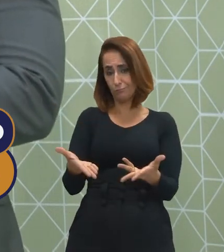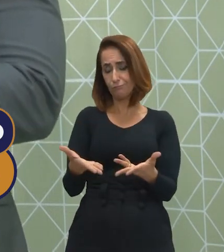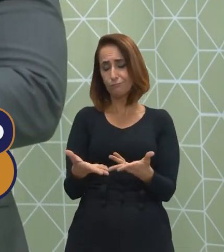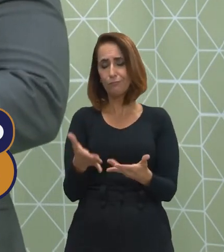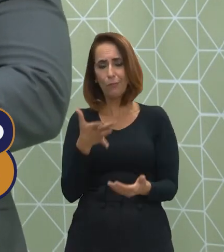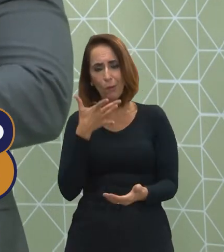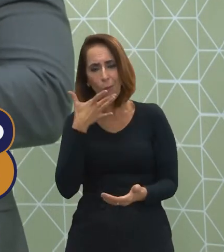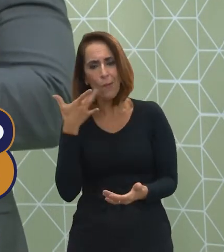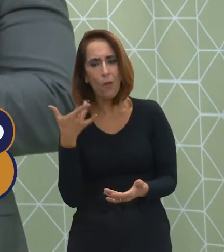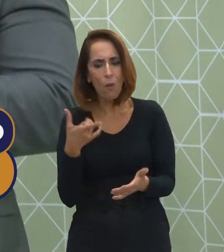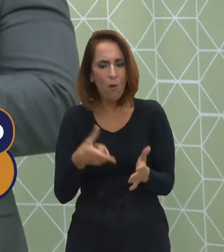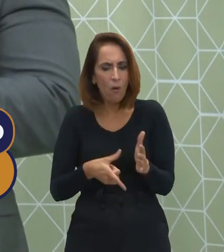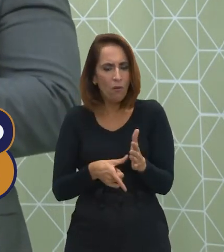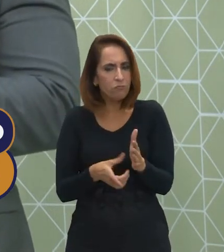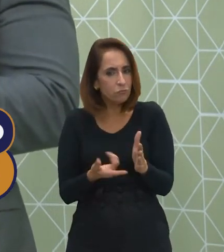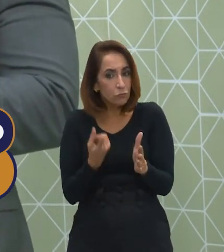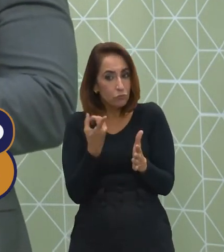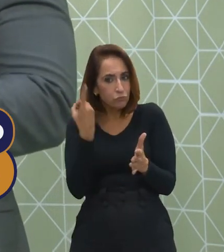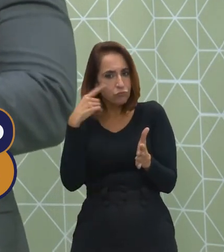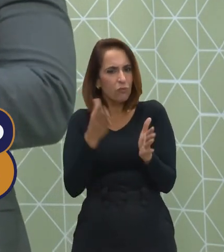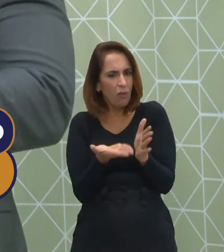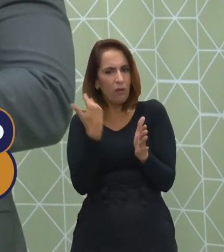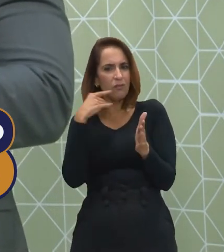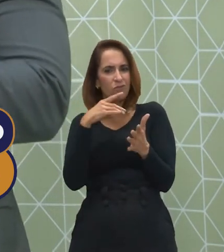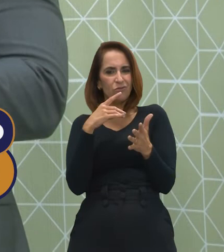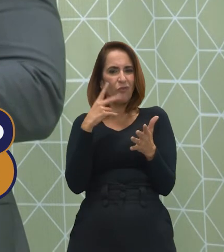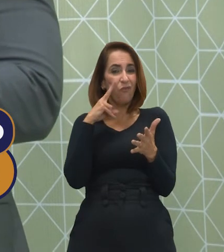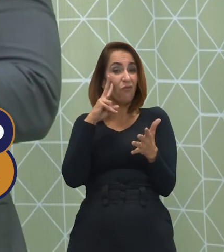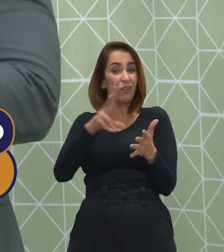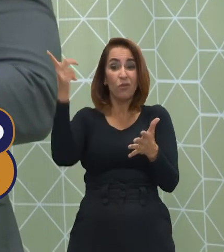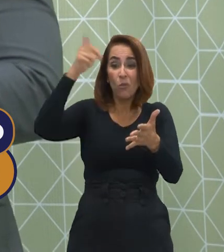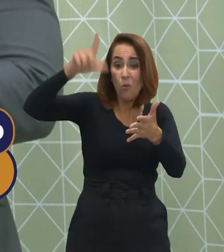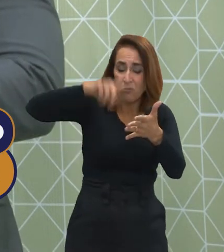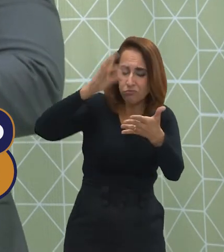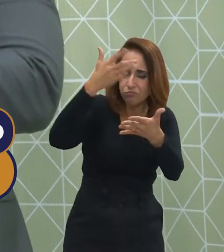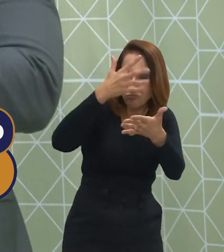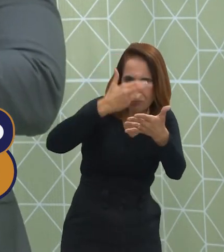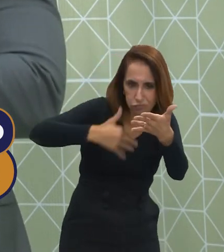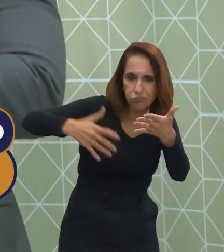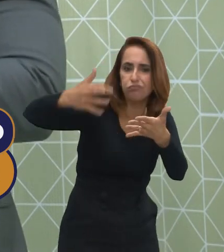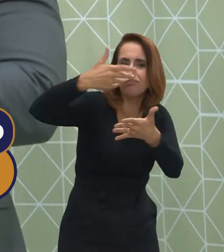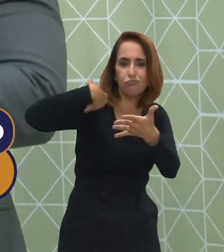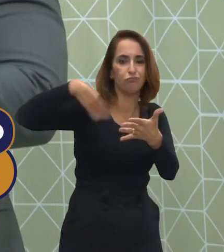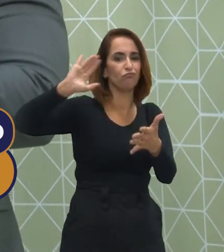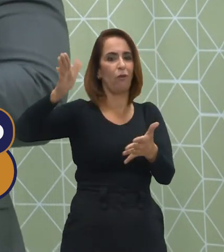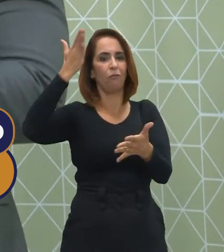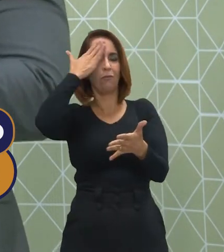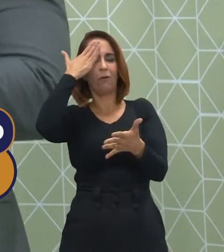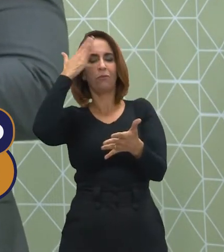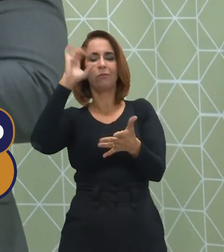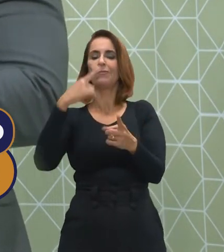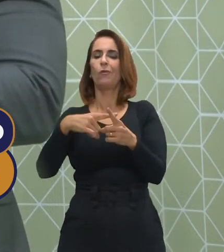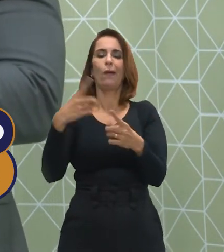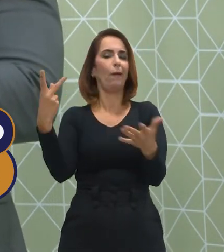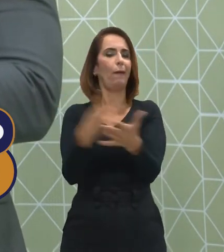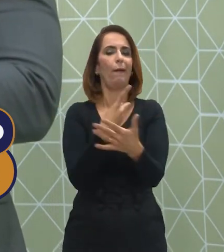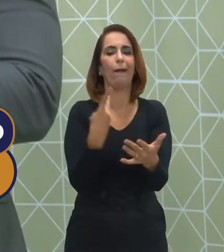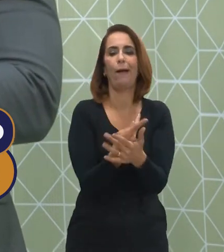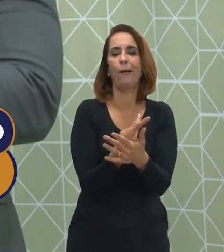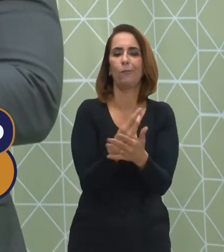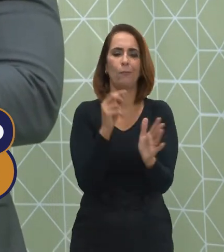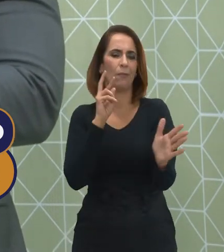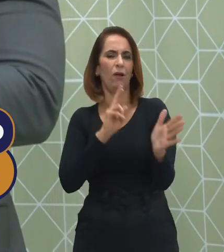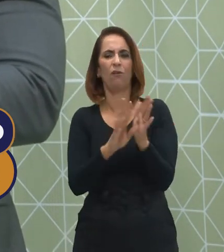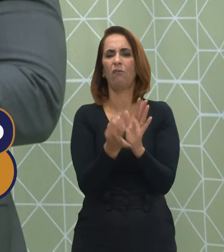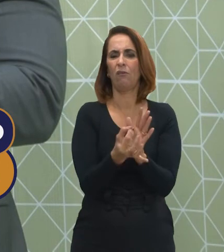é muito melhor na véspera da prova ele revisar todo o conteúdo que ele já sabe porque errar uma